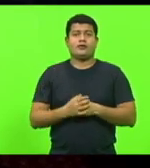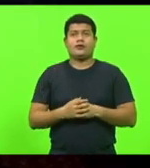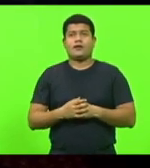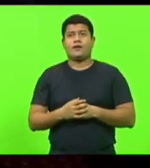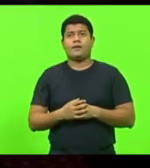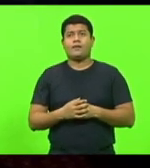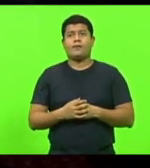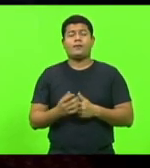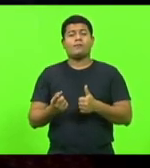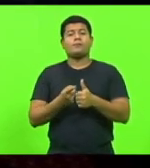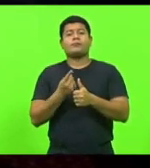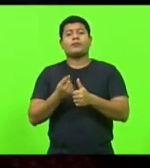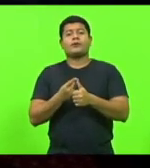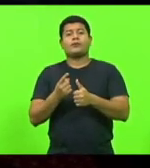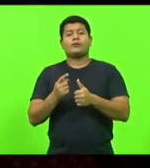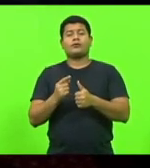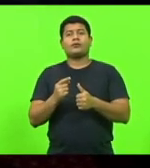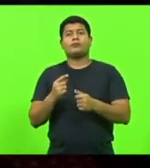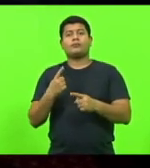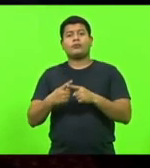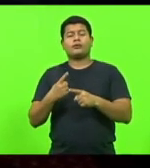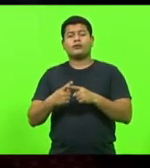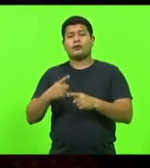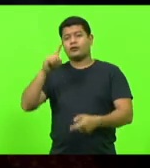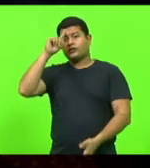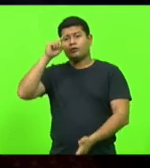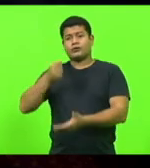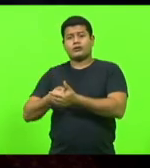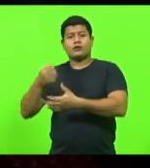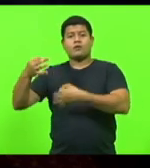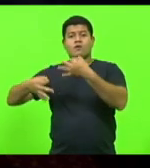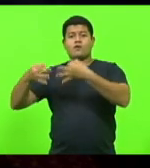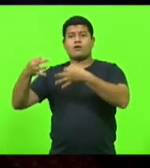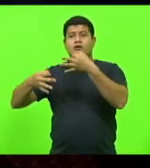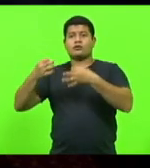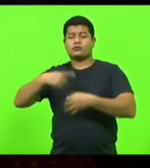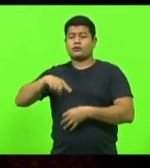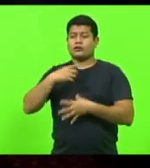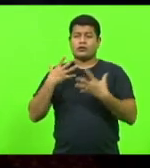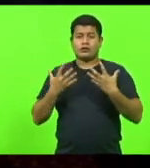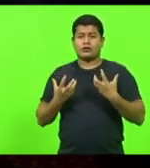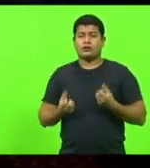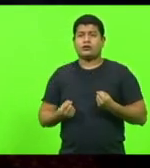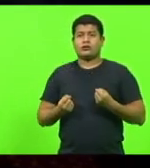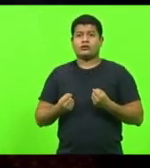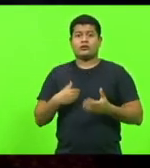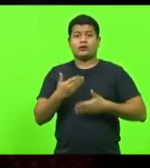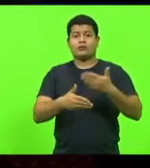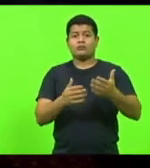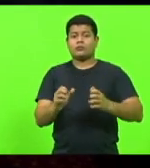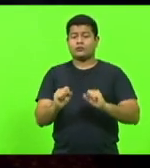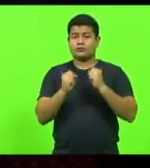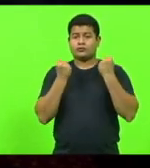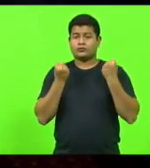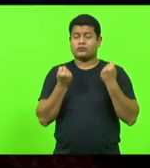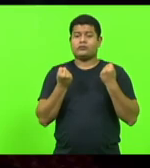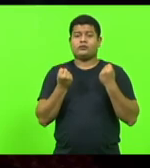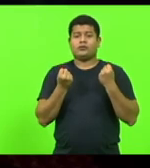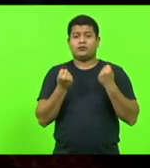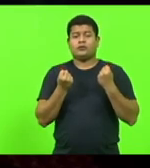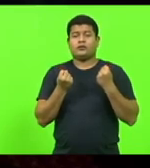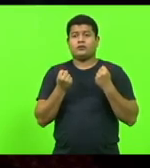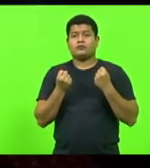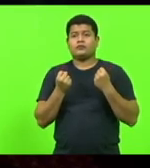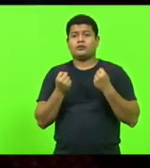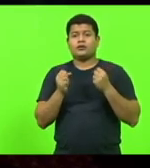Primeiro que decisão judicial a gente acata e faz a defesa no fórum que é o